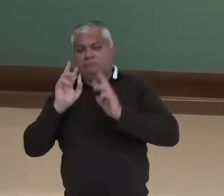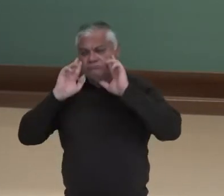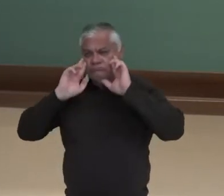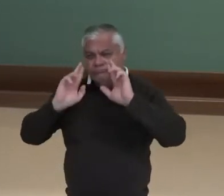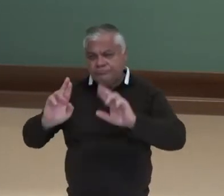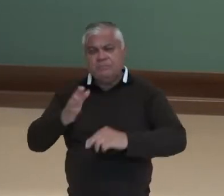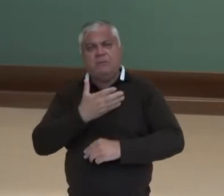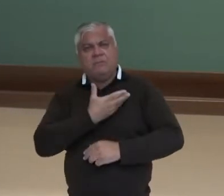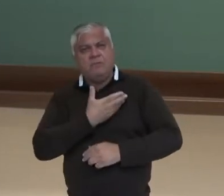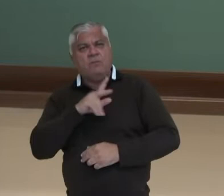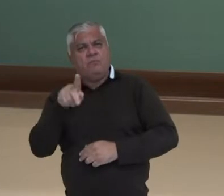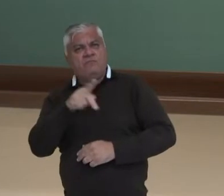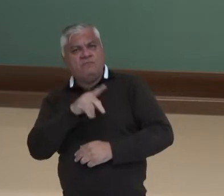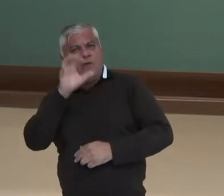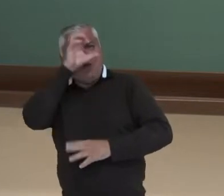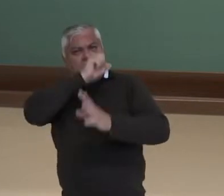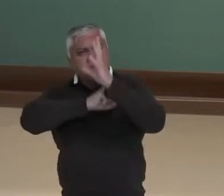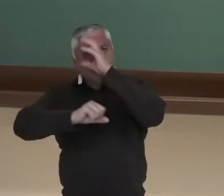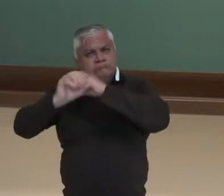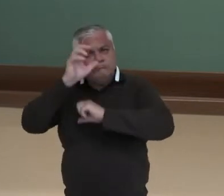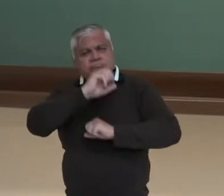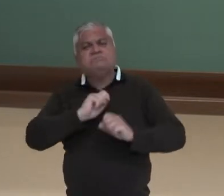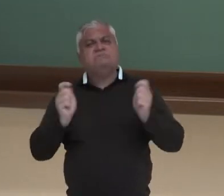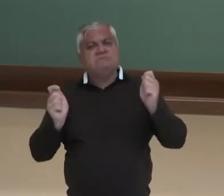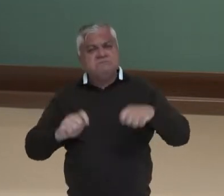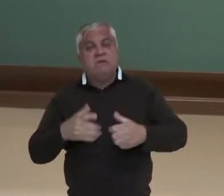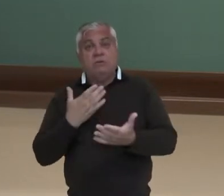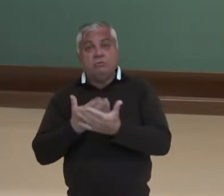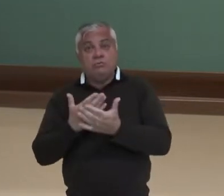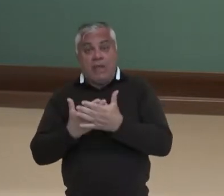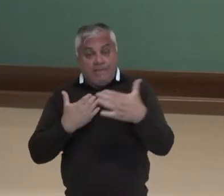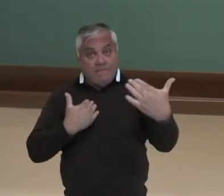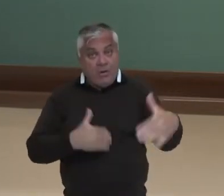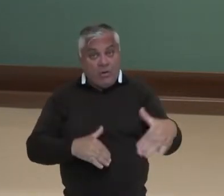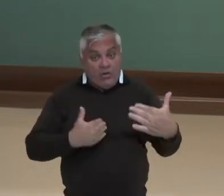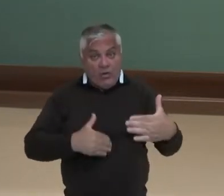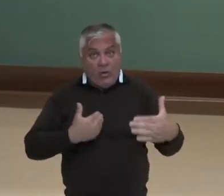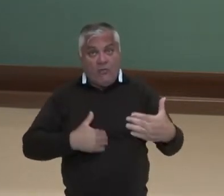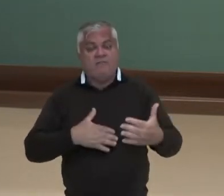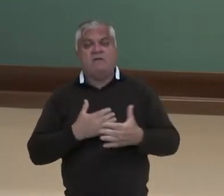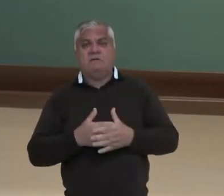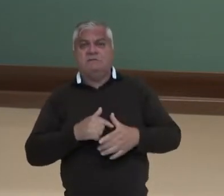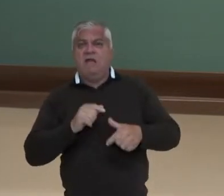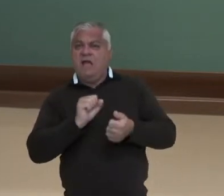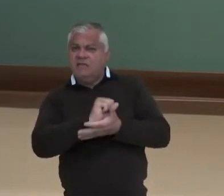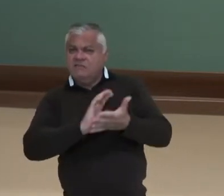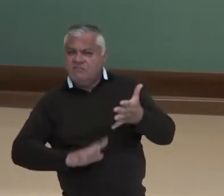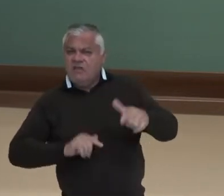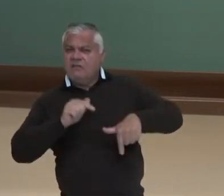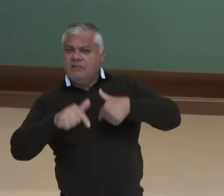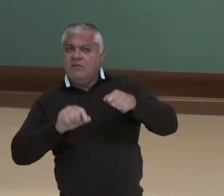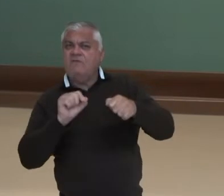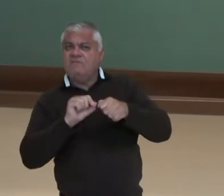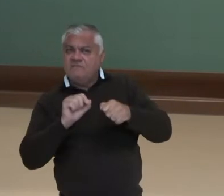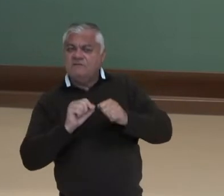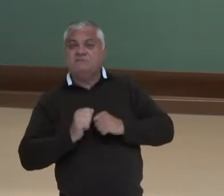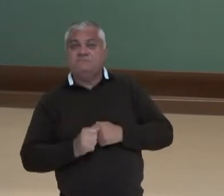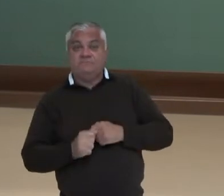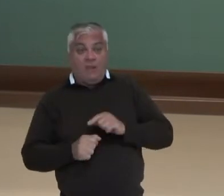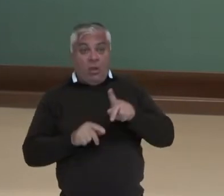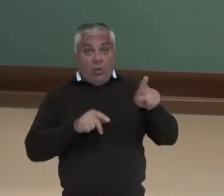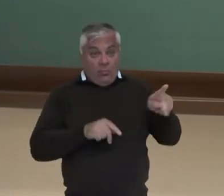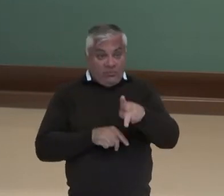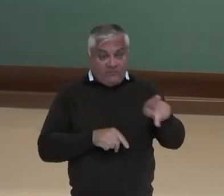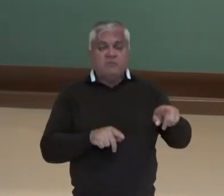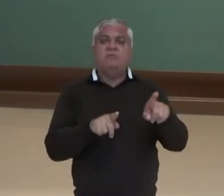professores, aprender, né? Estudar para as provas, executar os trabalhos. O professor tem as suas finalidades, né?